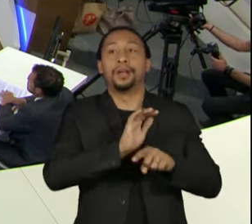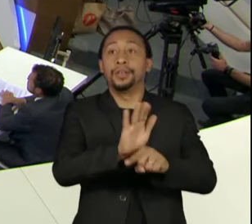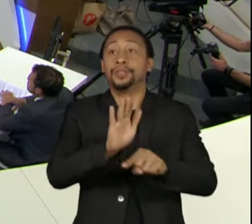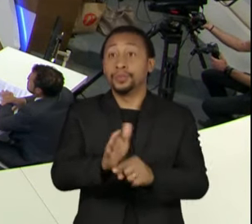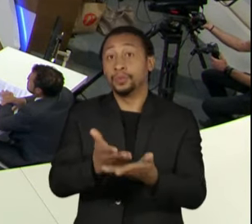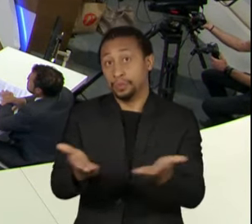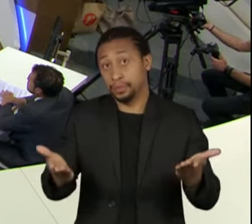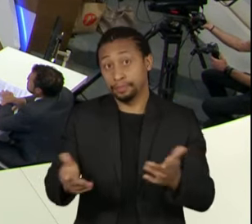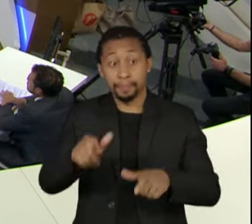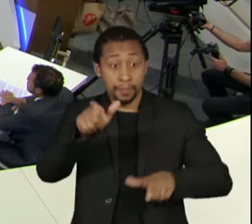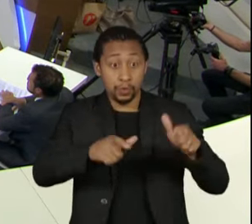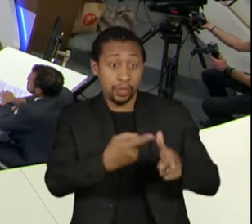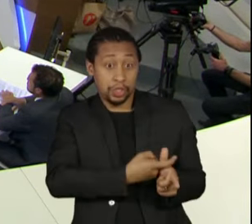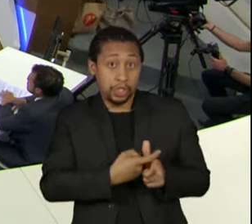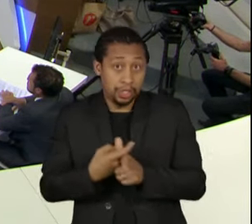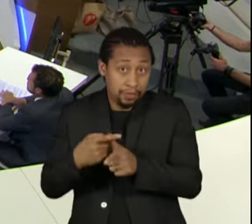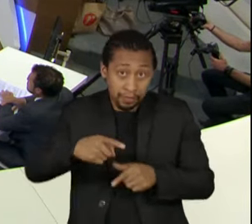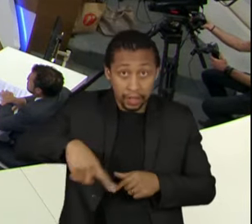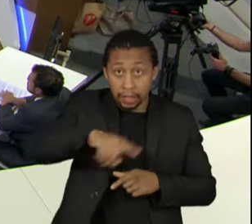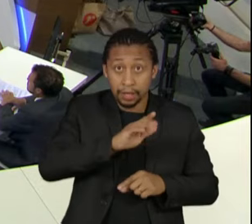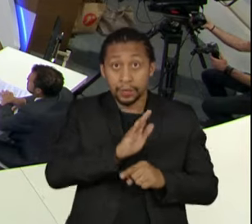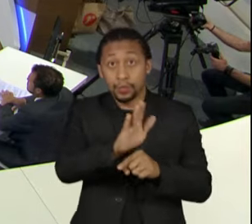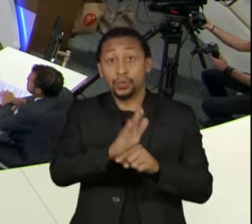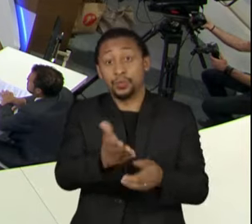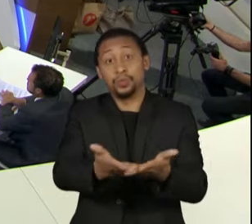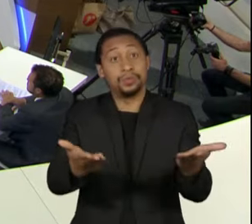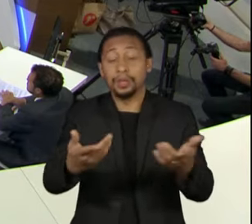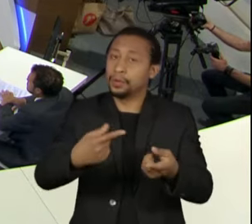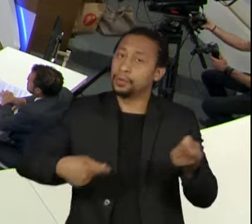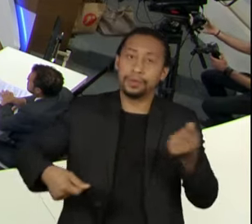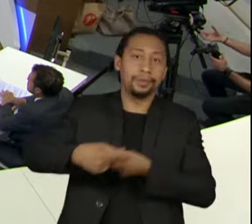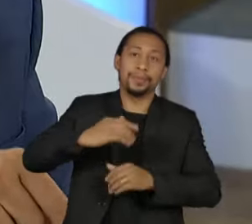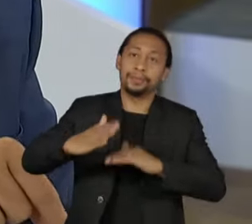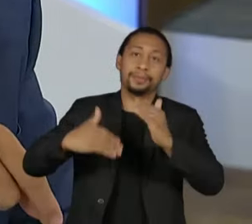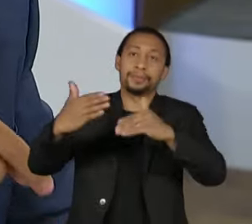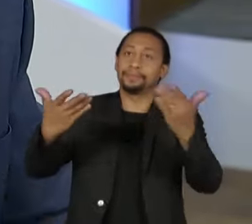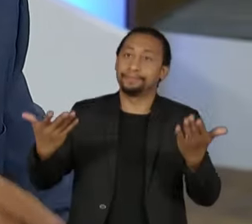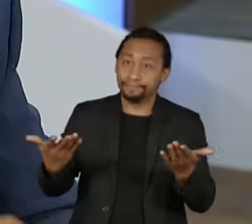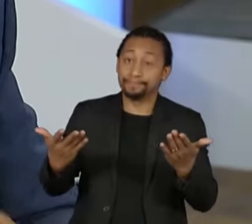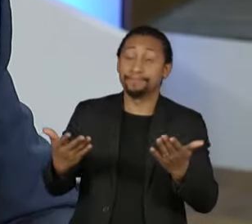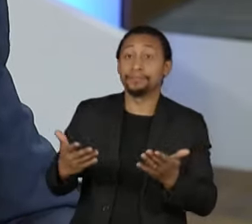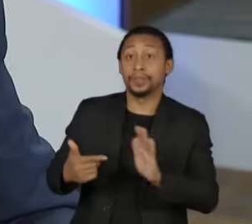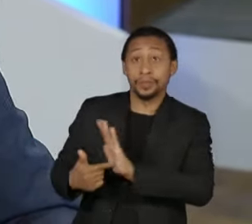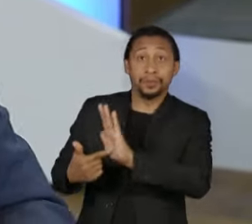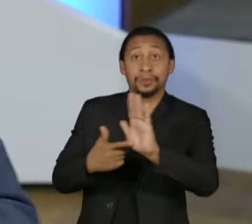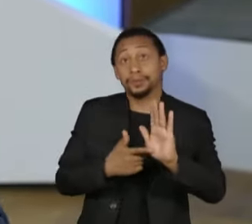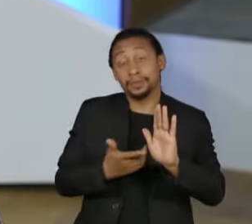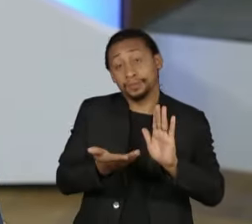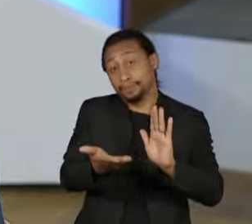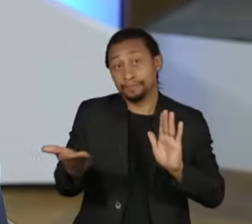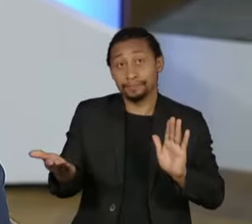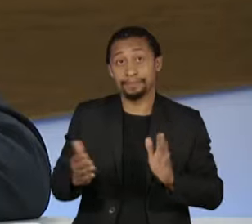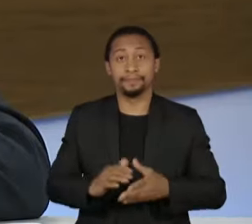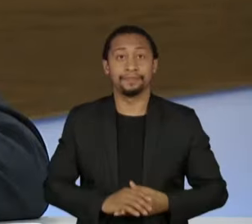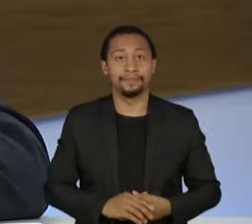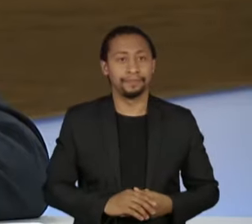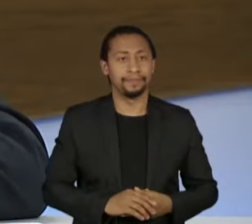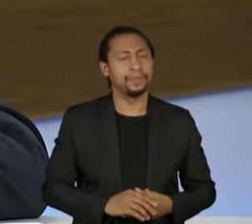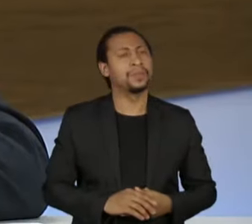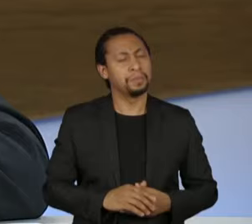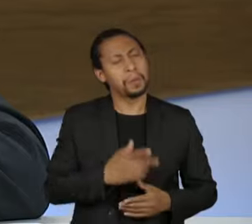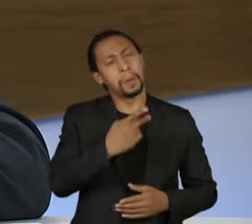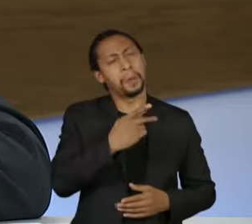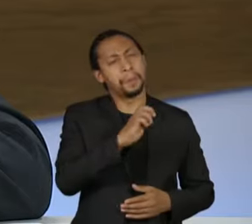dos endividados, ajuda na economia, cuidar do apoio às mil. Tem só um mês para aprovar uma